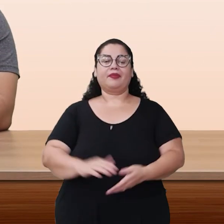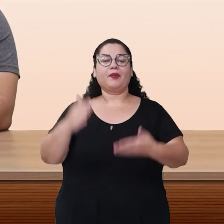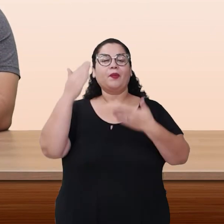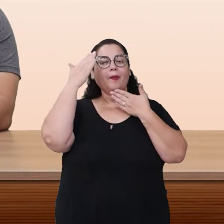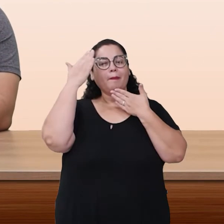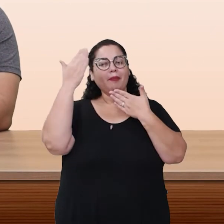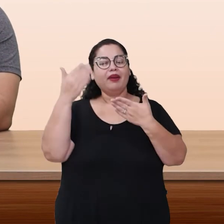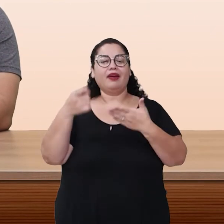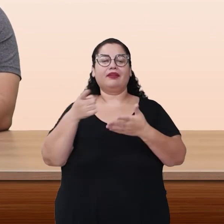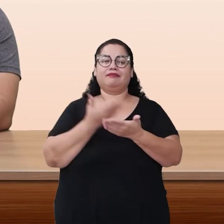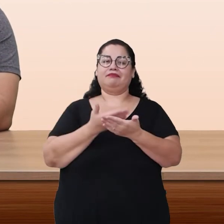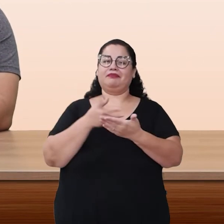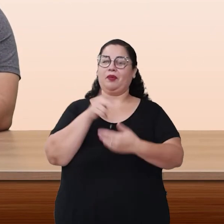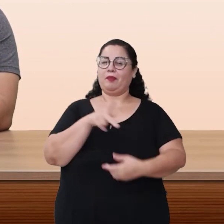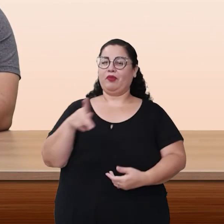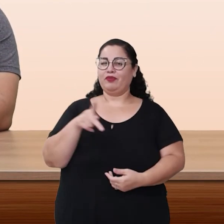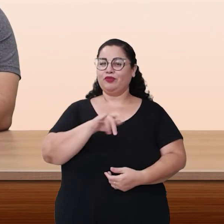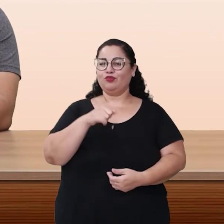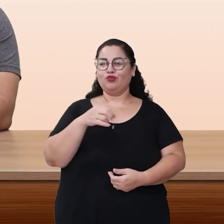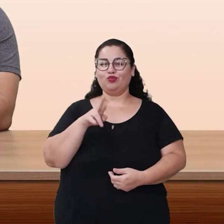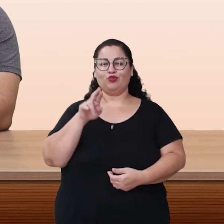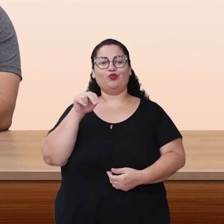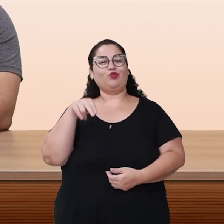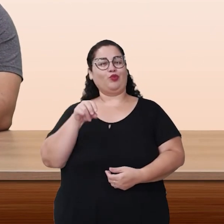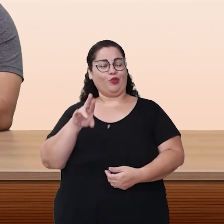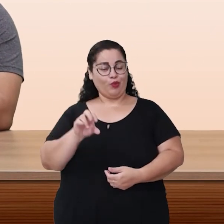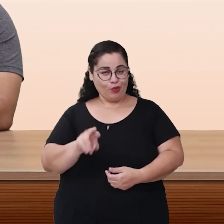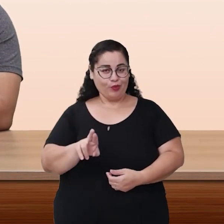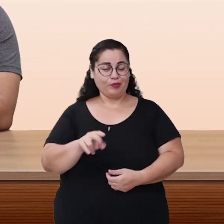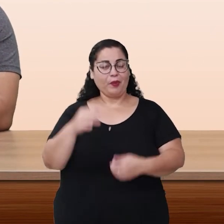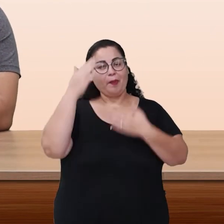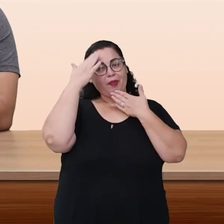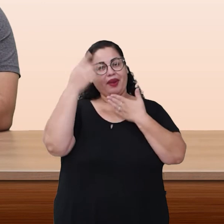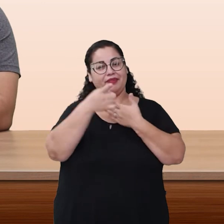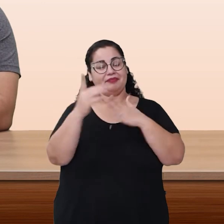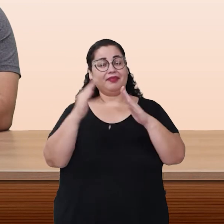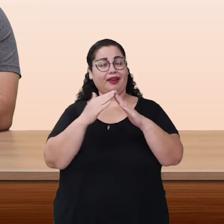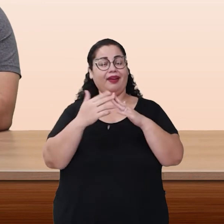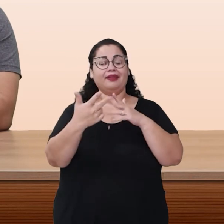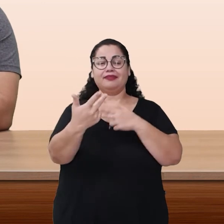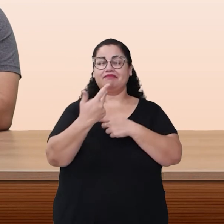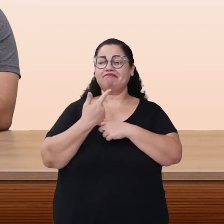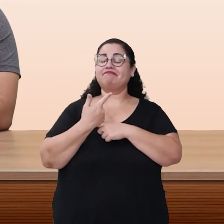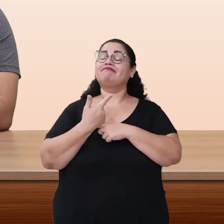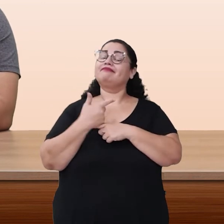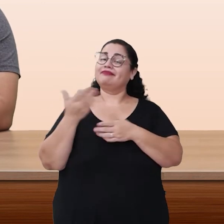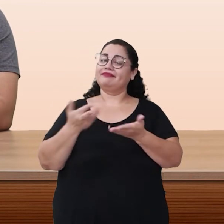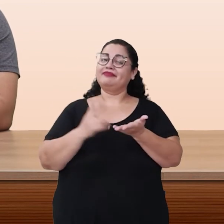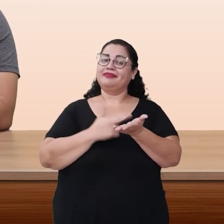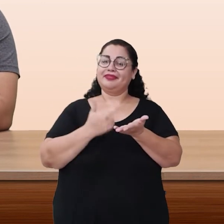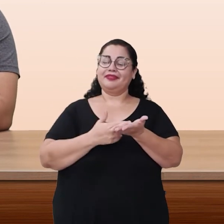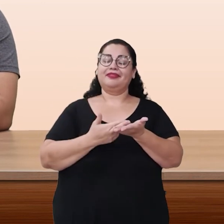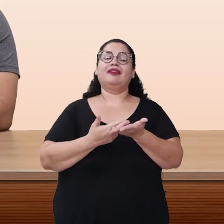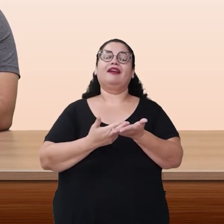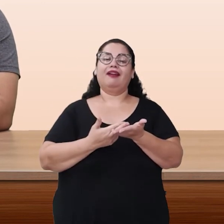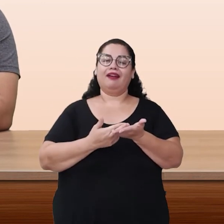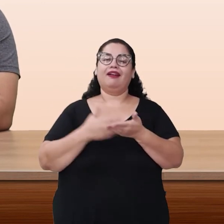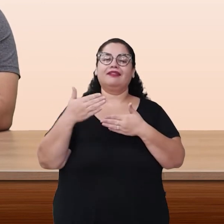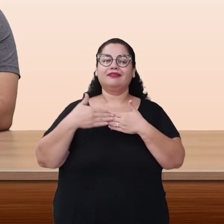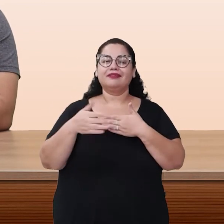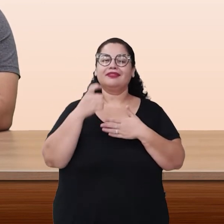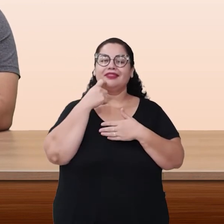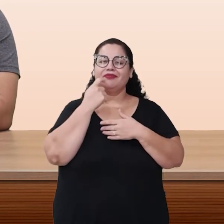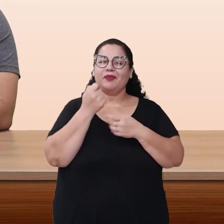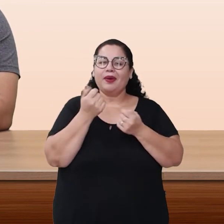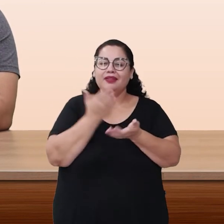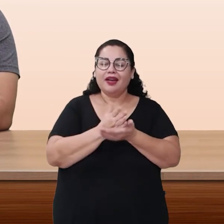Obrigada pela aula professor Dalton Júnior. E obrigado a vocês de casa que estiveram conosco neste revisto. Excelente restinho de